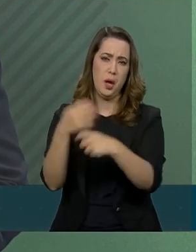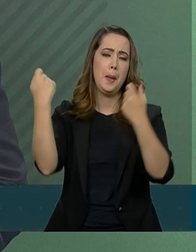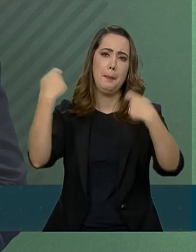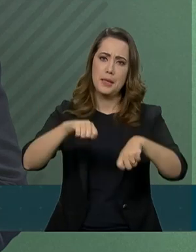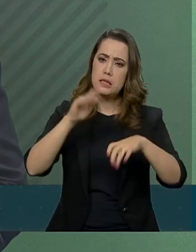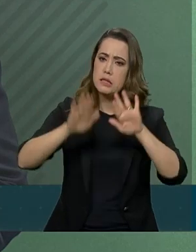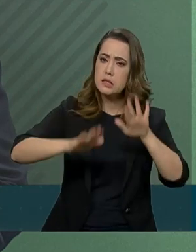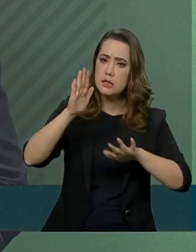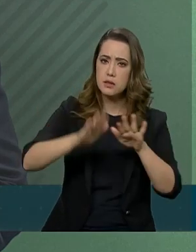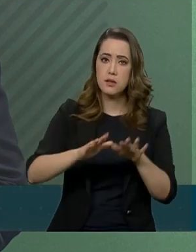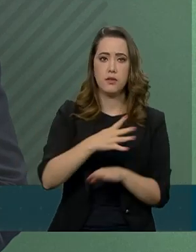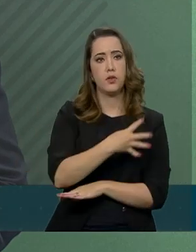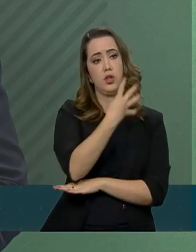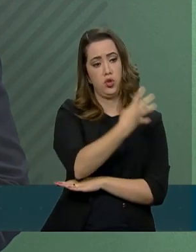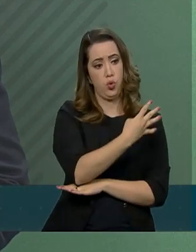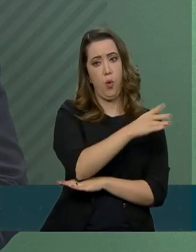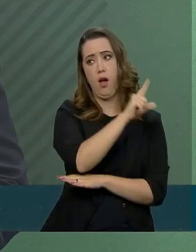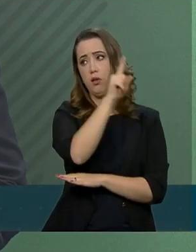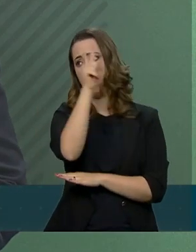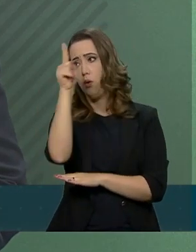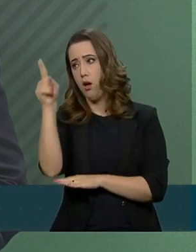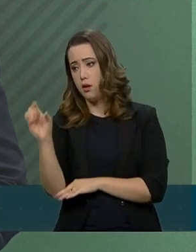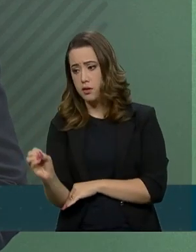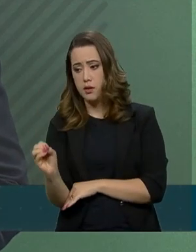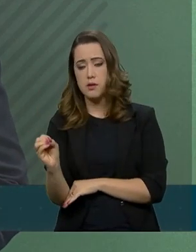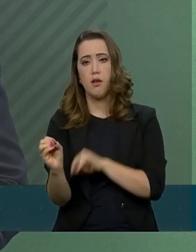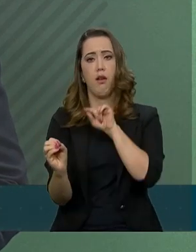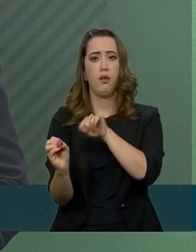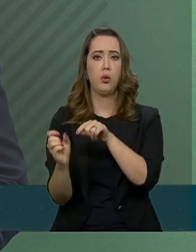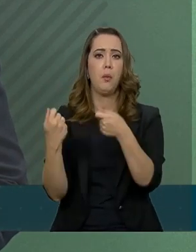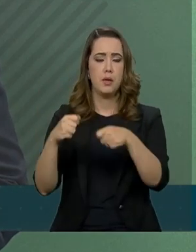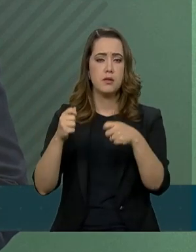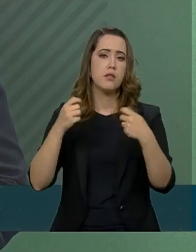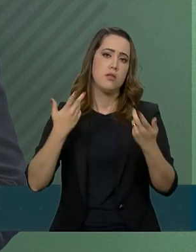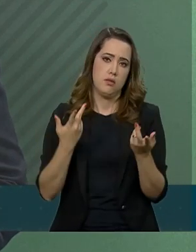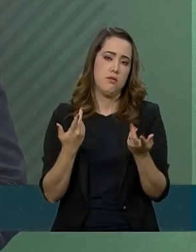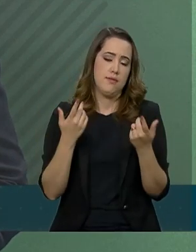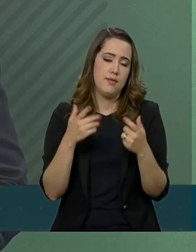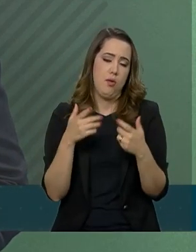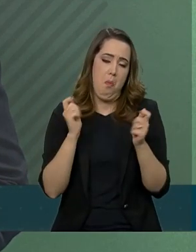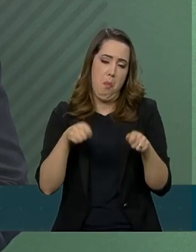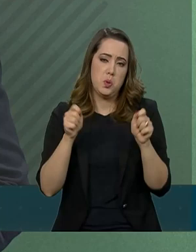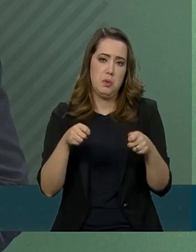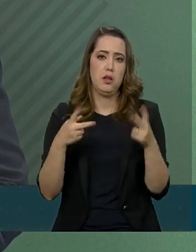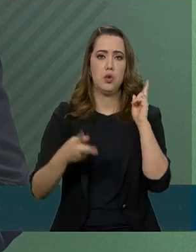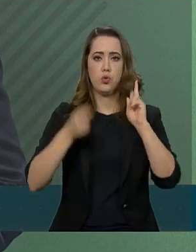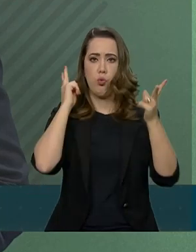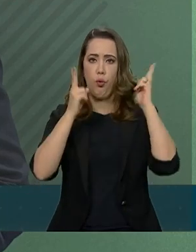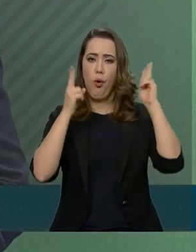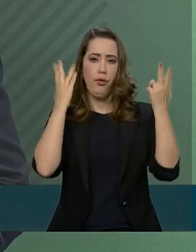em algum momento das quatro à meia-noite ele encontrar a possibilidade de cortar o seu cabelo.